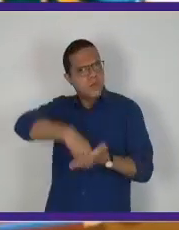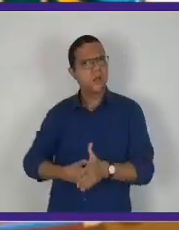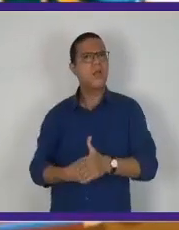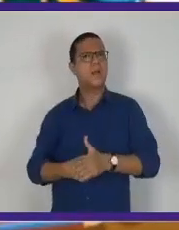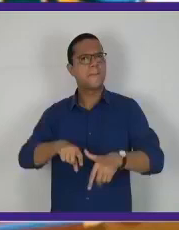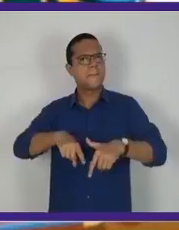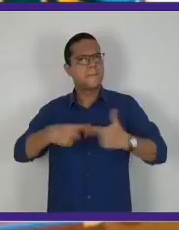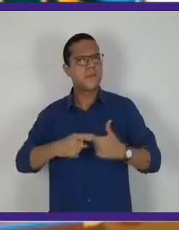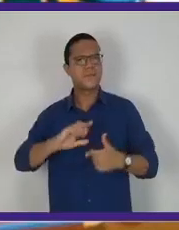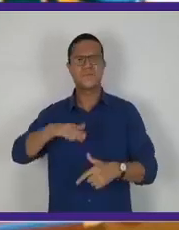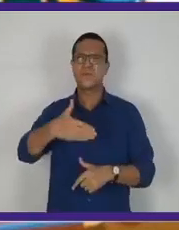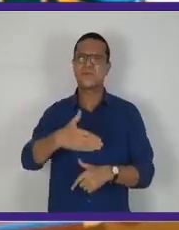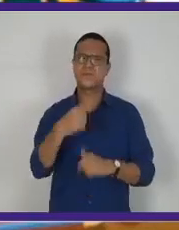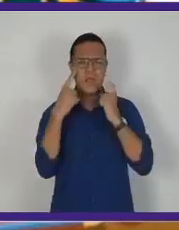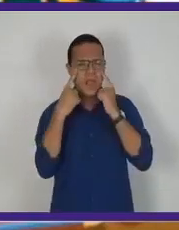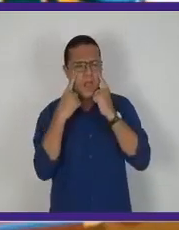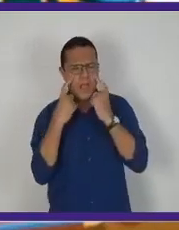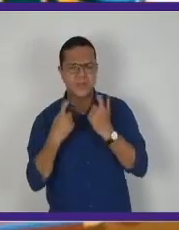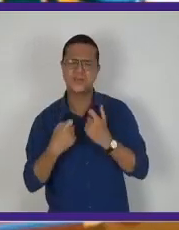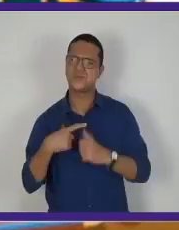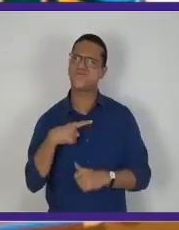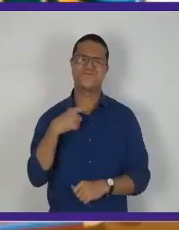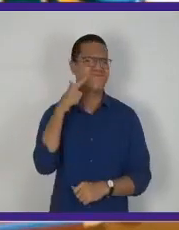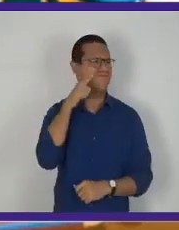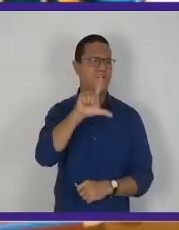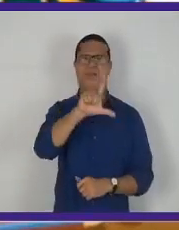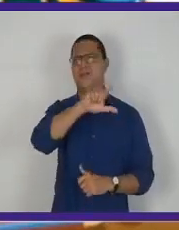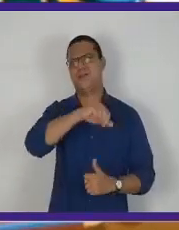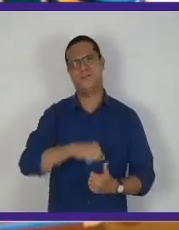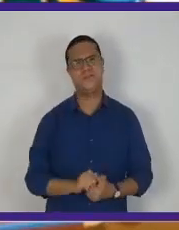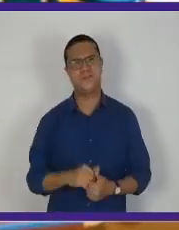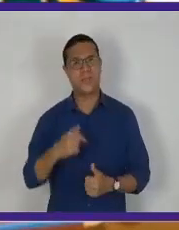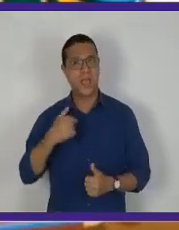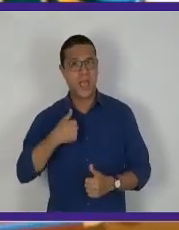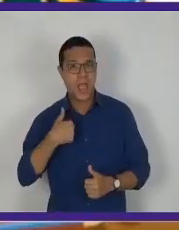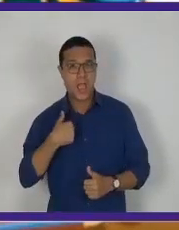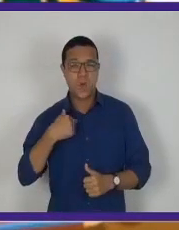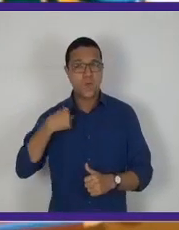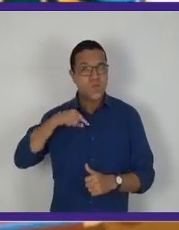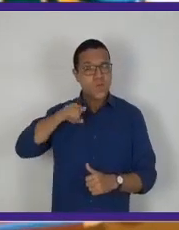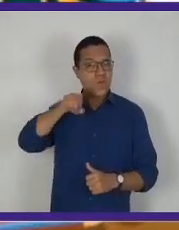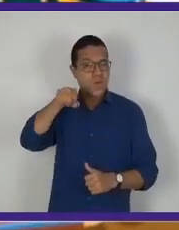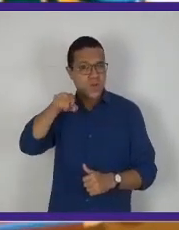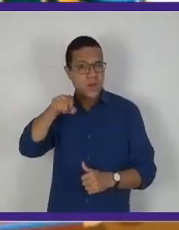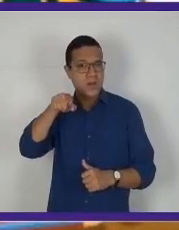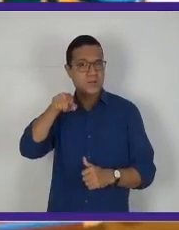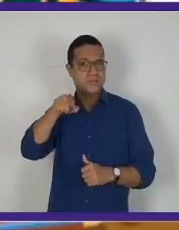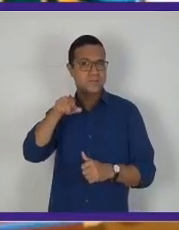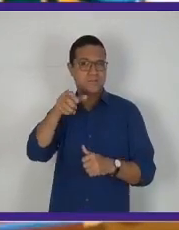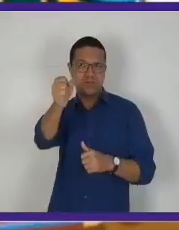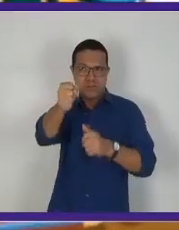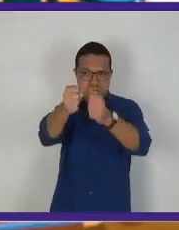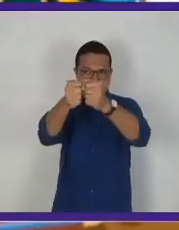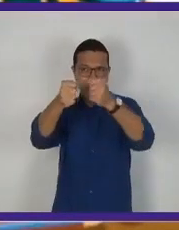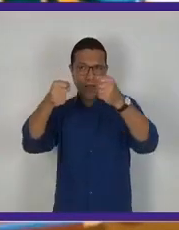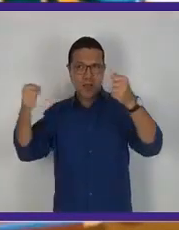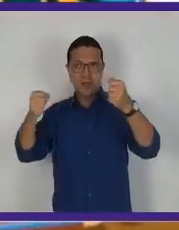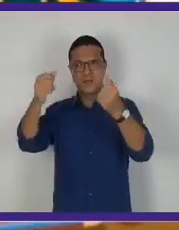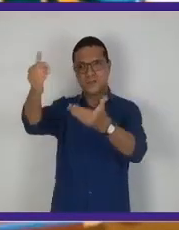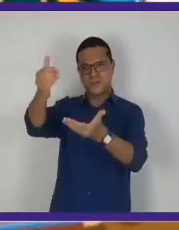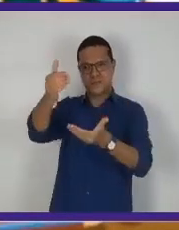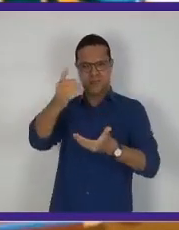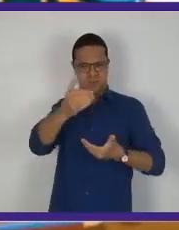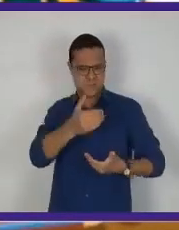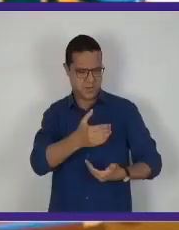castigo. Mas quando ela chora, eu não aguento. Eu vou até lá e